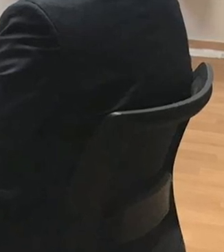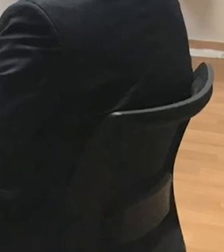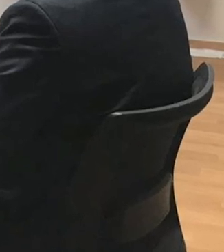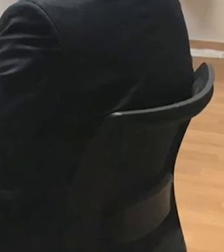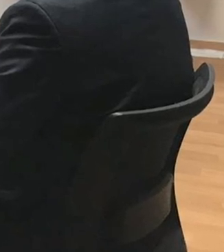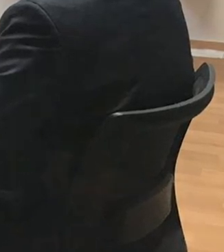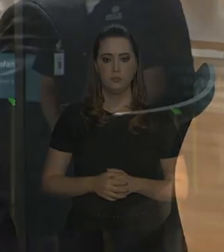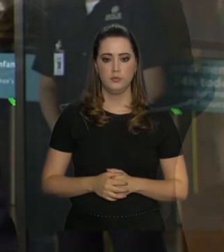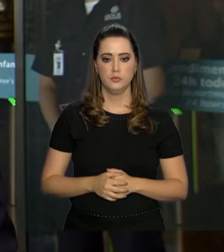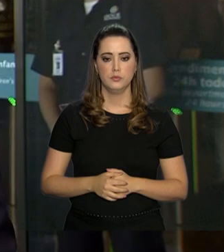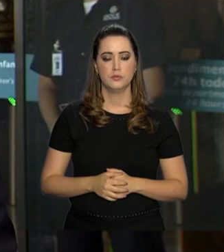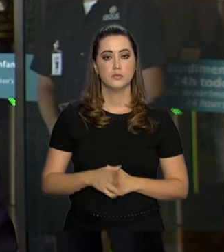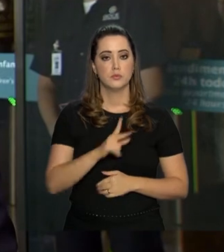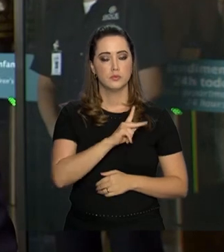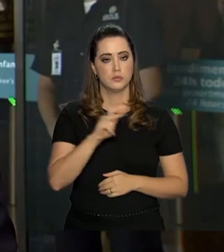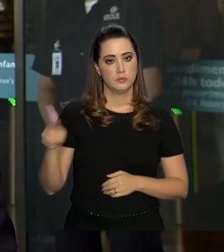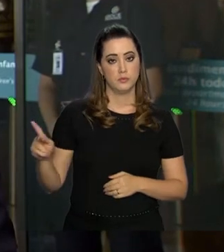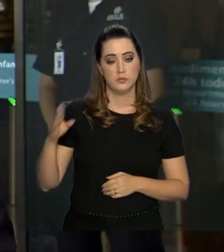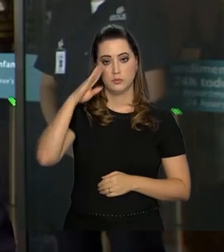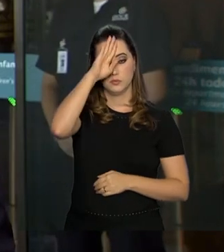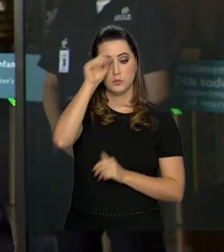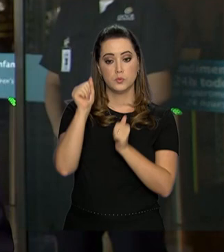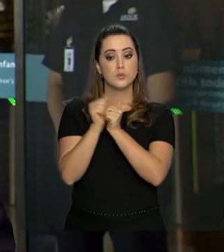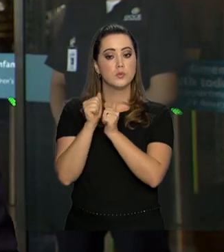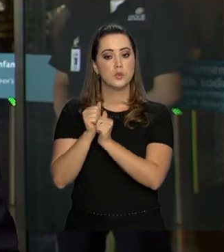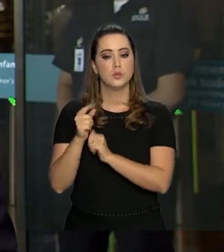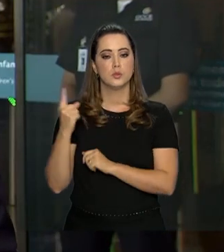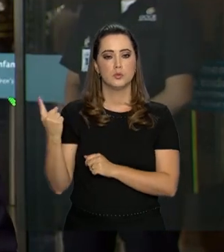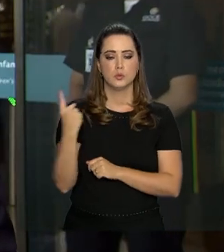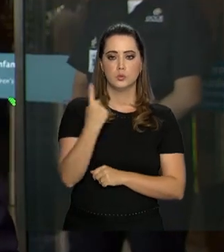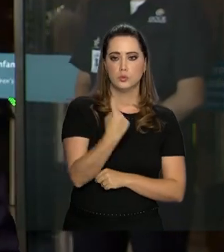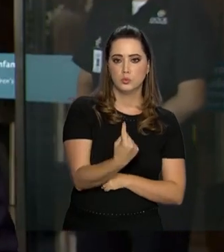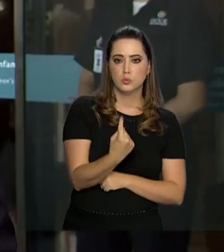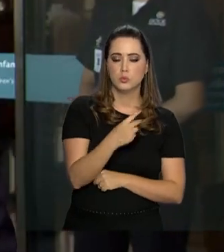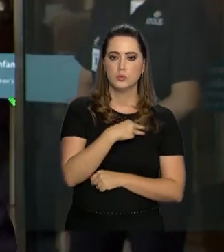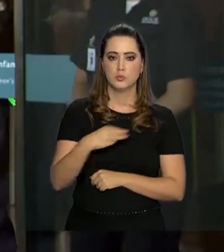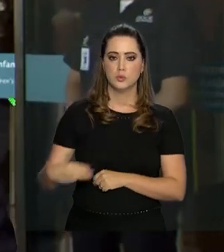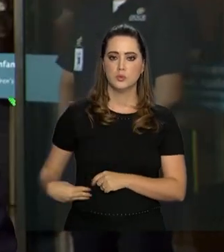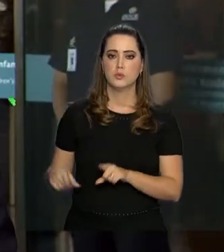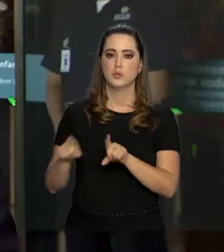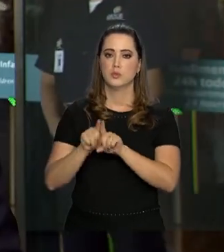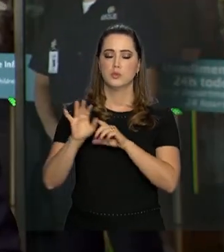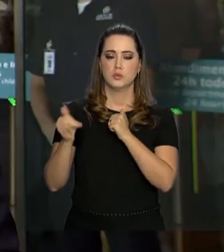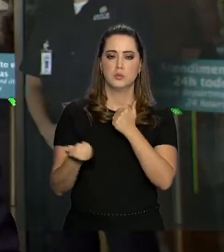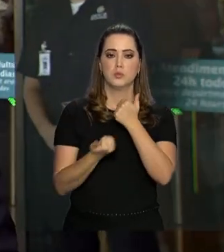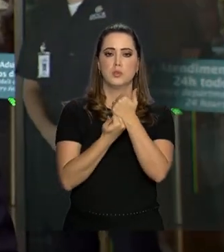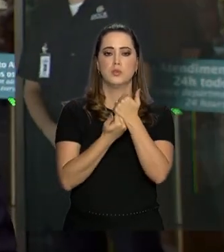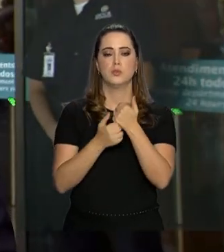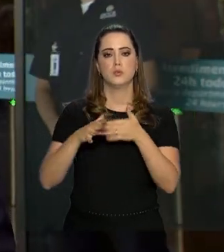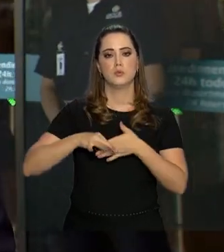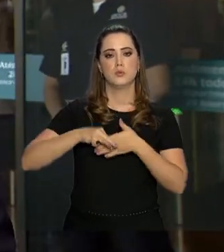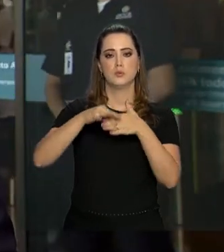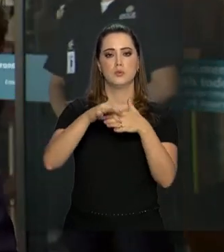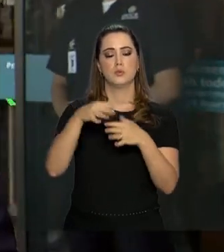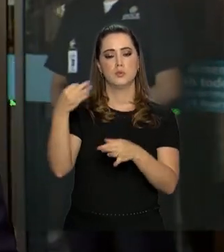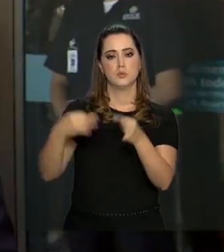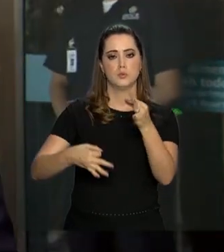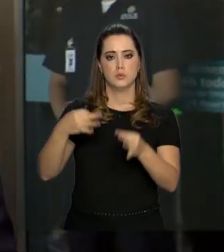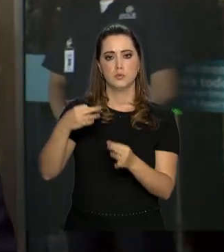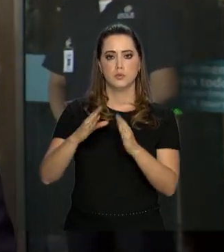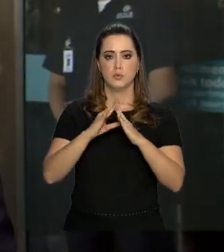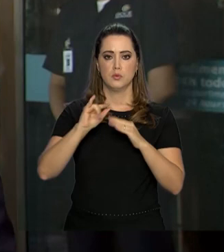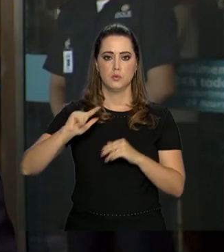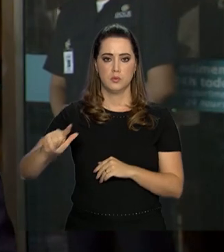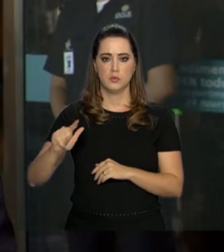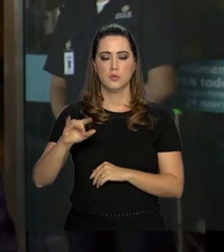despachos. Jair Bolsonaro aparece ao lado do ministro Tarcísio e também do subchefe de assuntos jurídicos da Casa